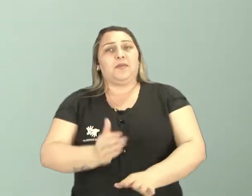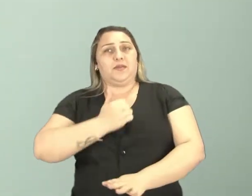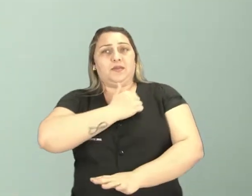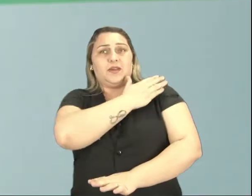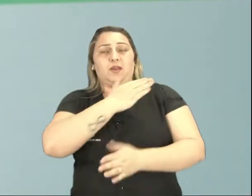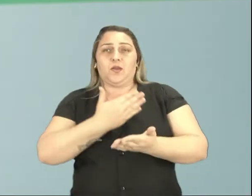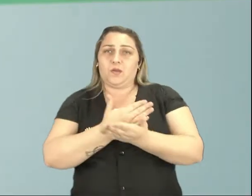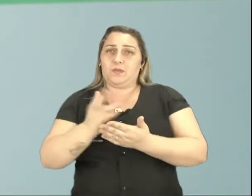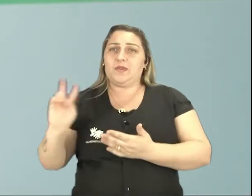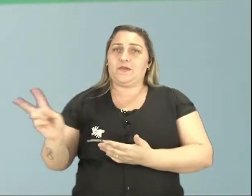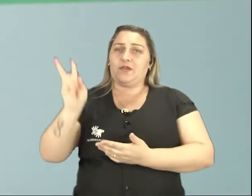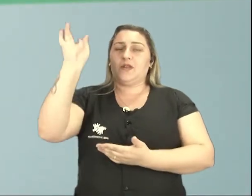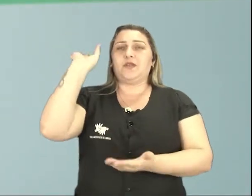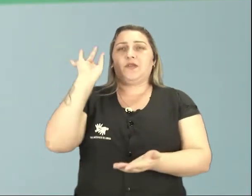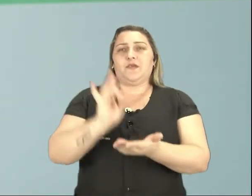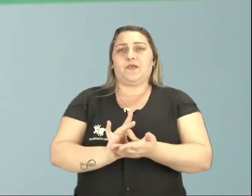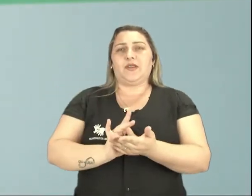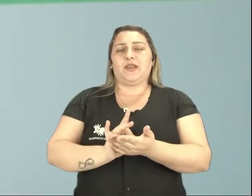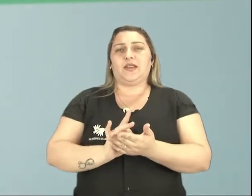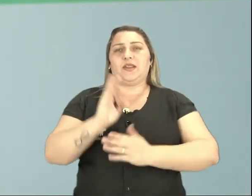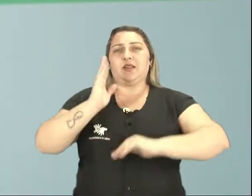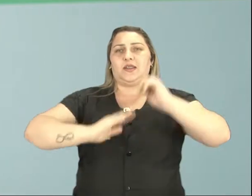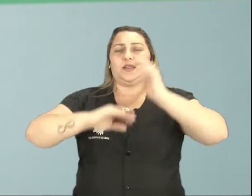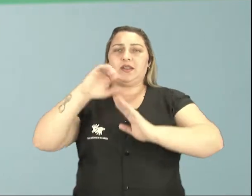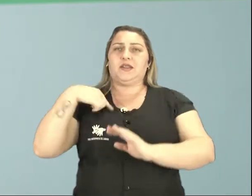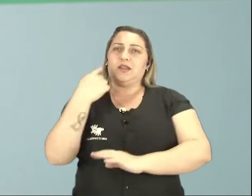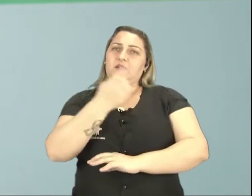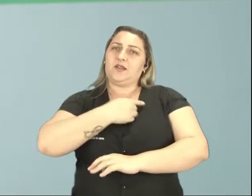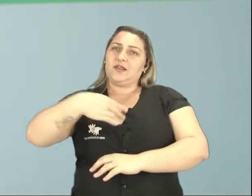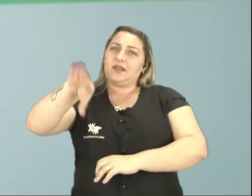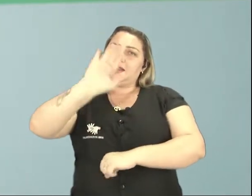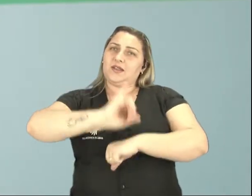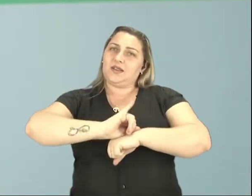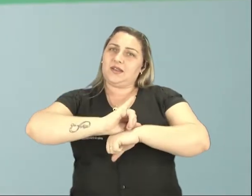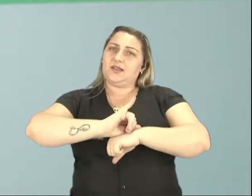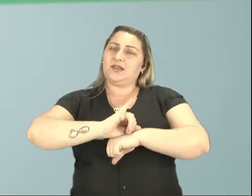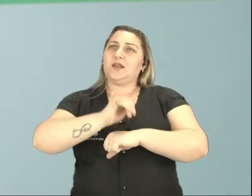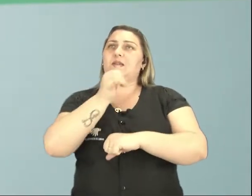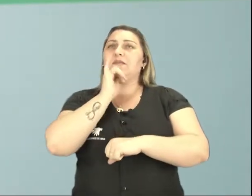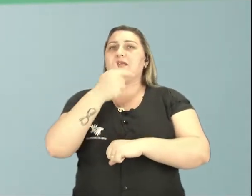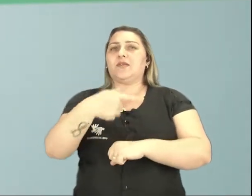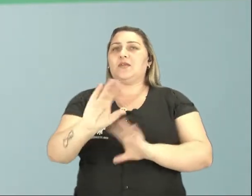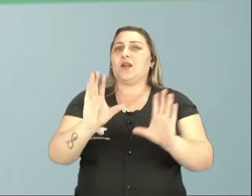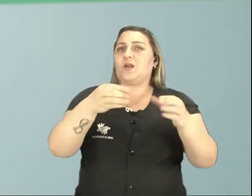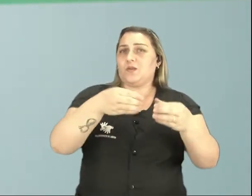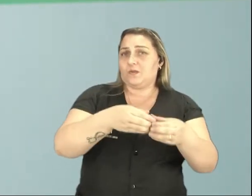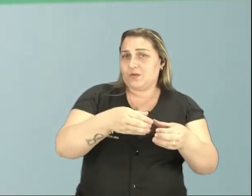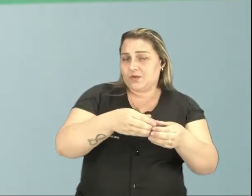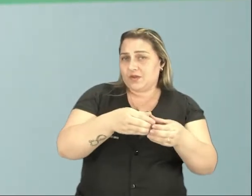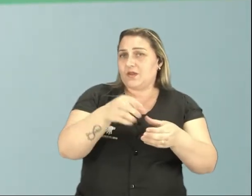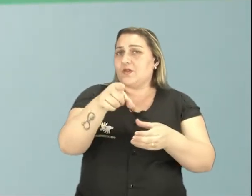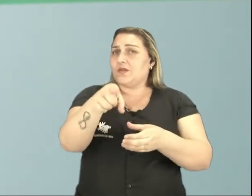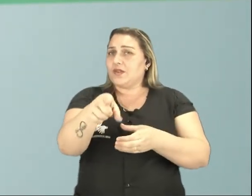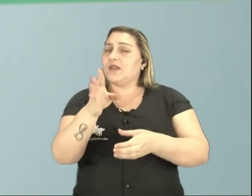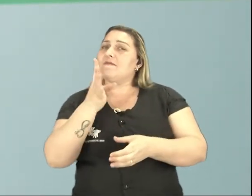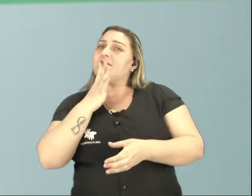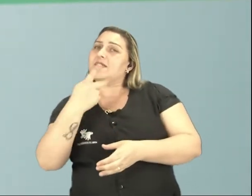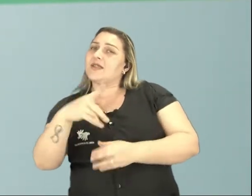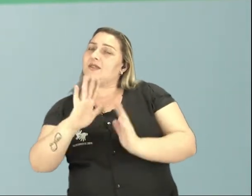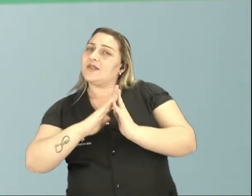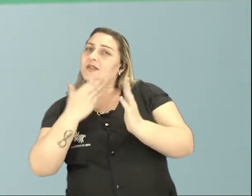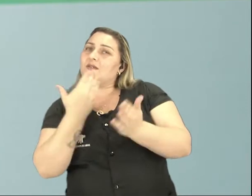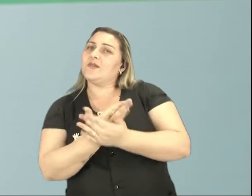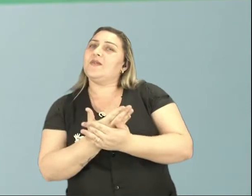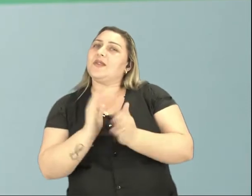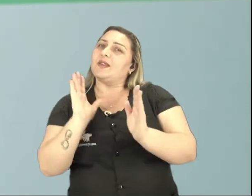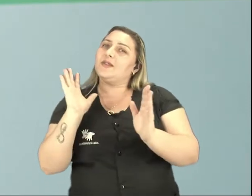comece a valorizar de fato o músico da nossa cidade, por exemplo. O músico da sua comunidade, o músico que você conhece na sua escola